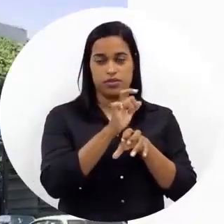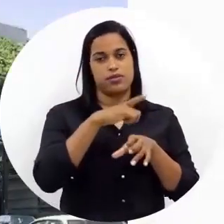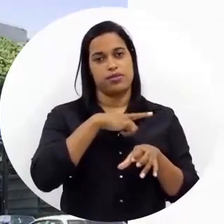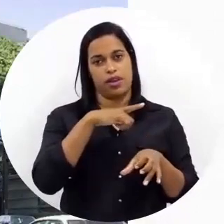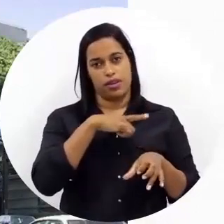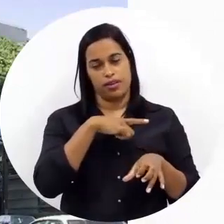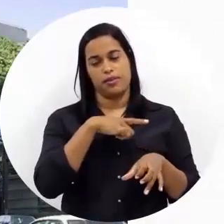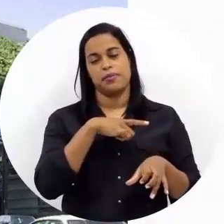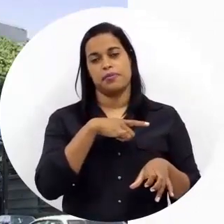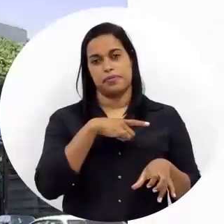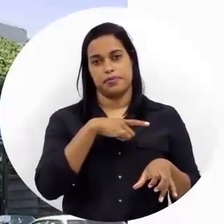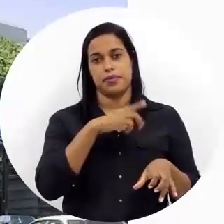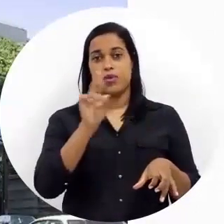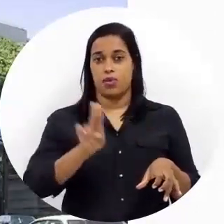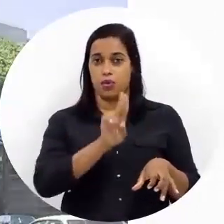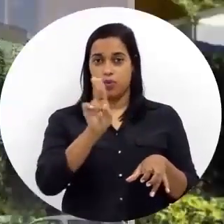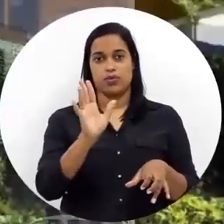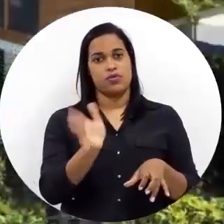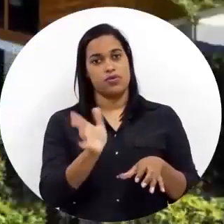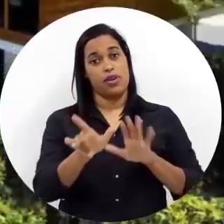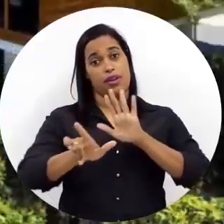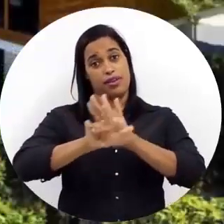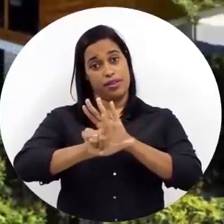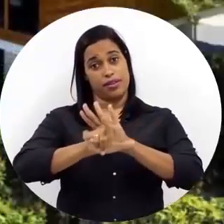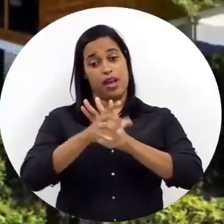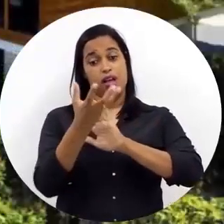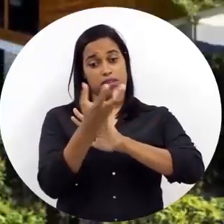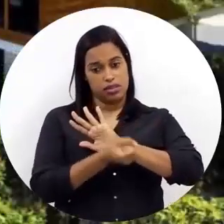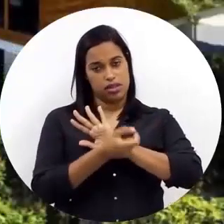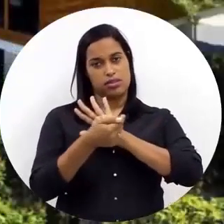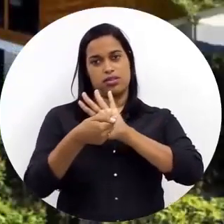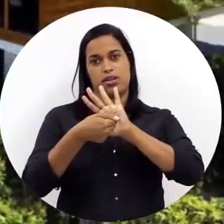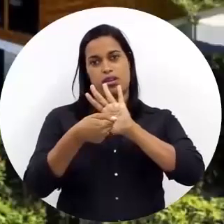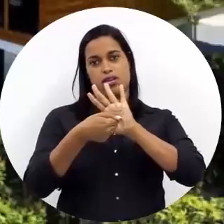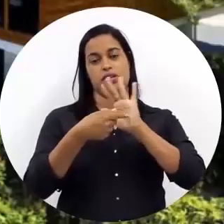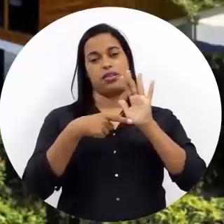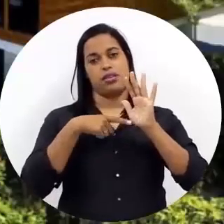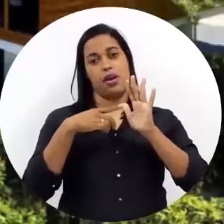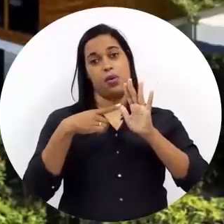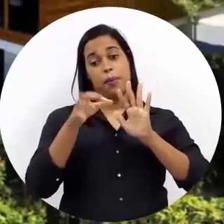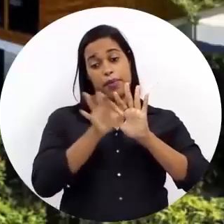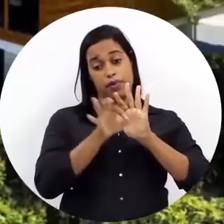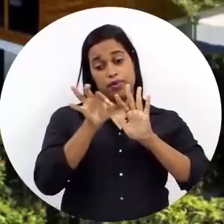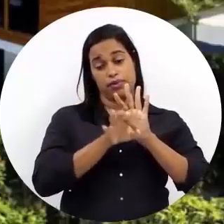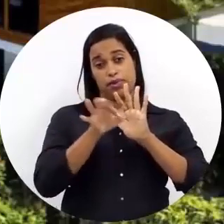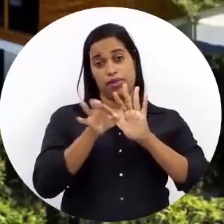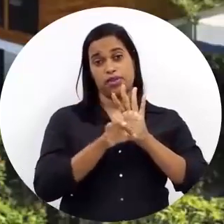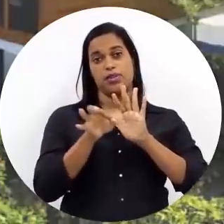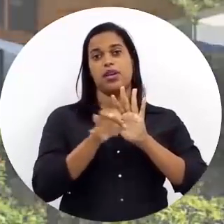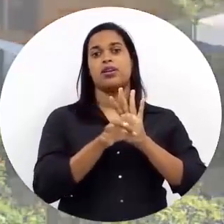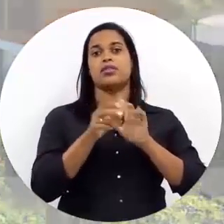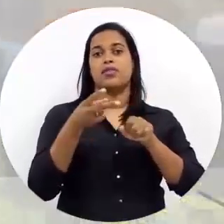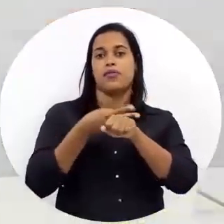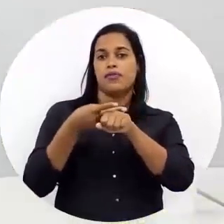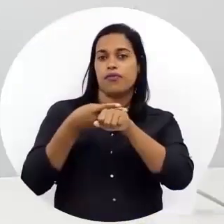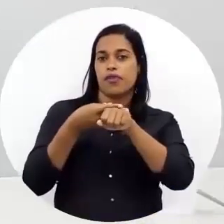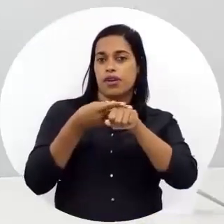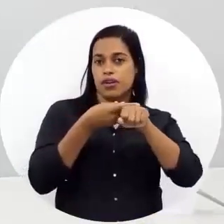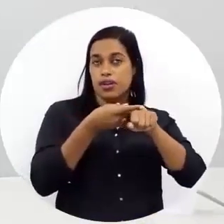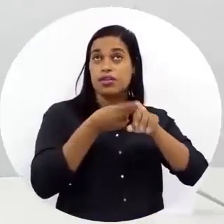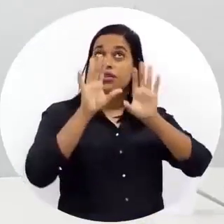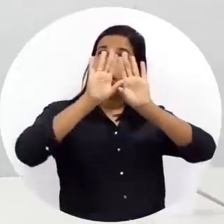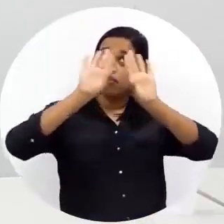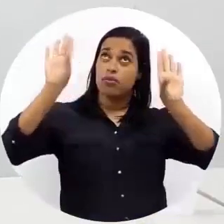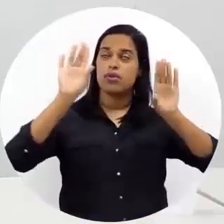que a legislação, ele pede uma determinada porcentagem de telhado verde,